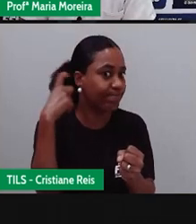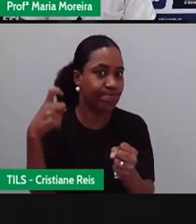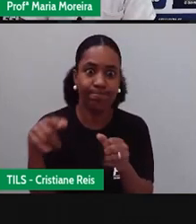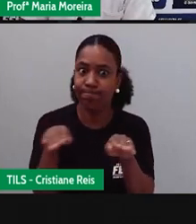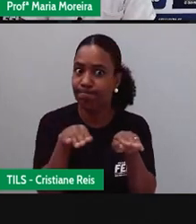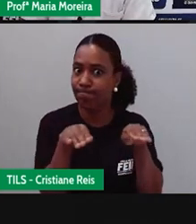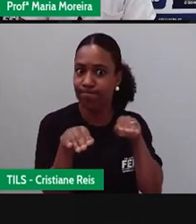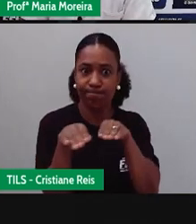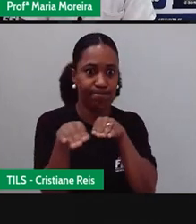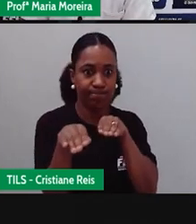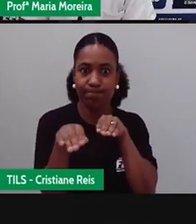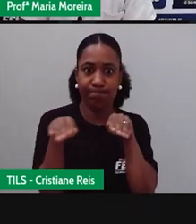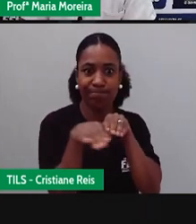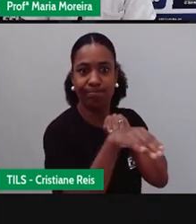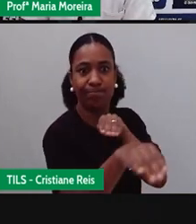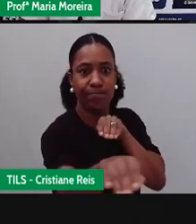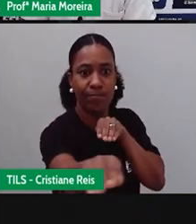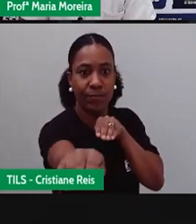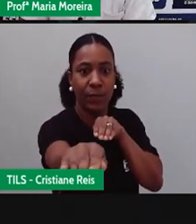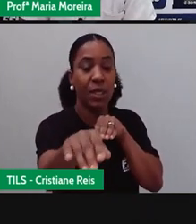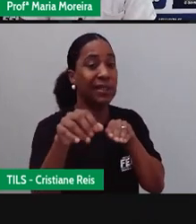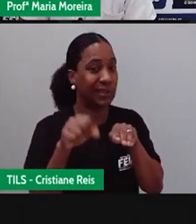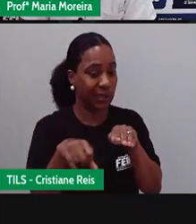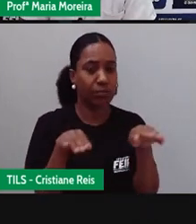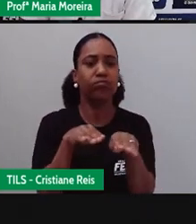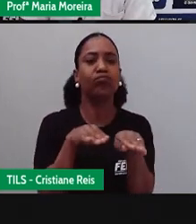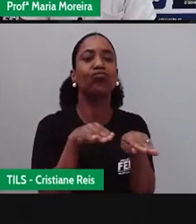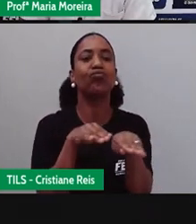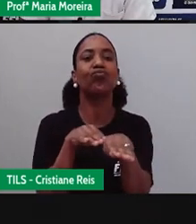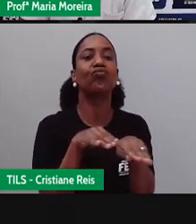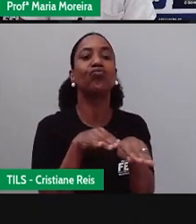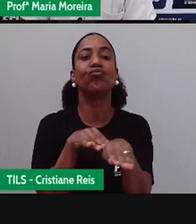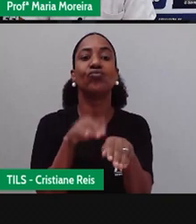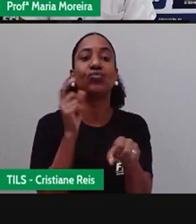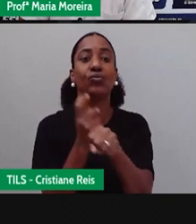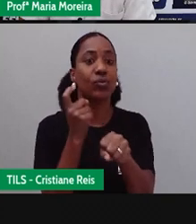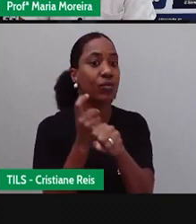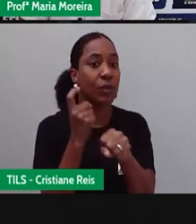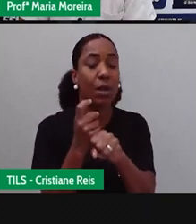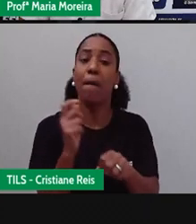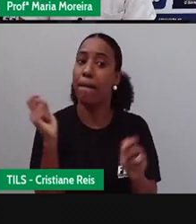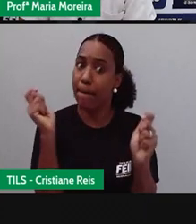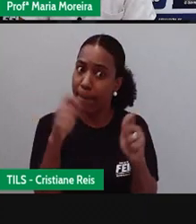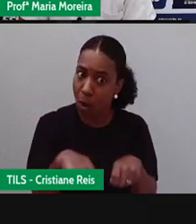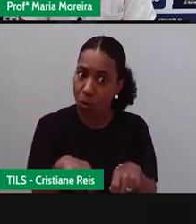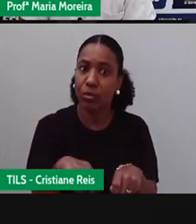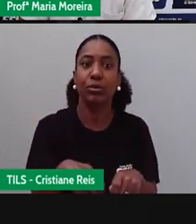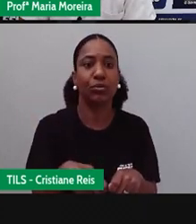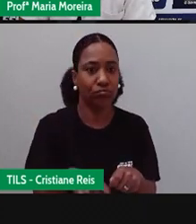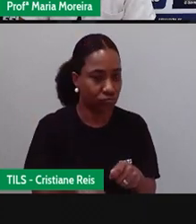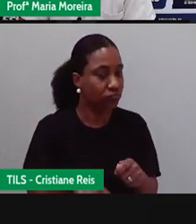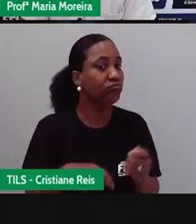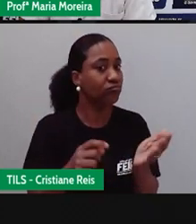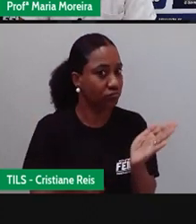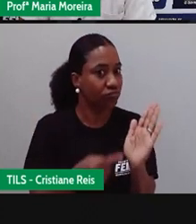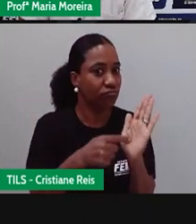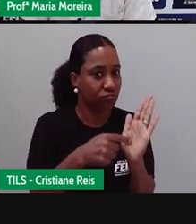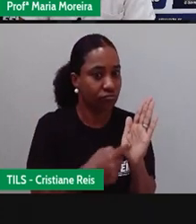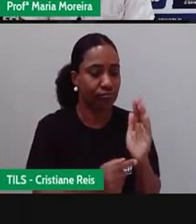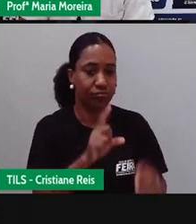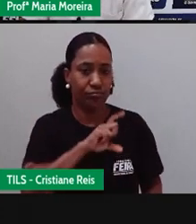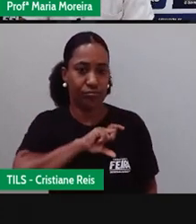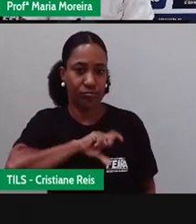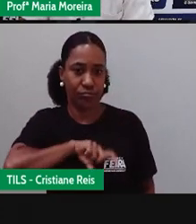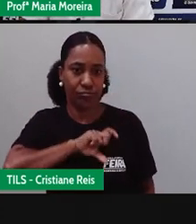passagem. O motorista, ele pode ser multado e ganhar pontos na carteira, certo? E aí, com tanta